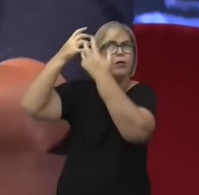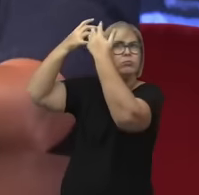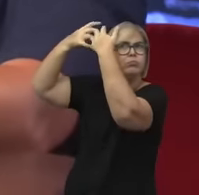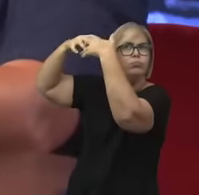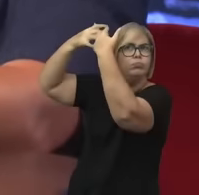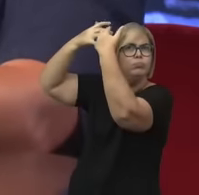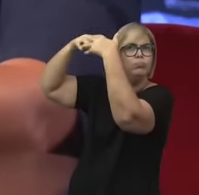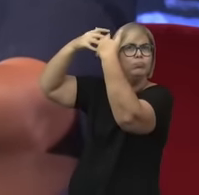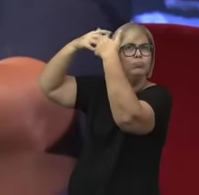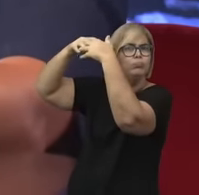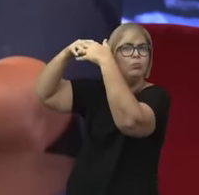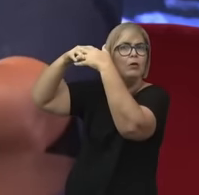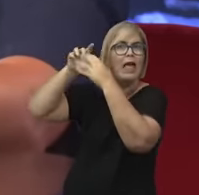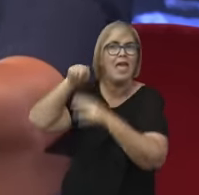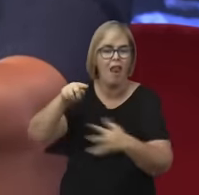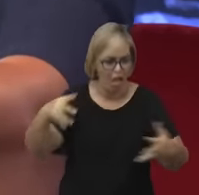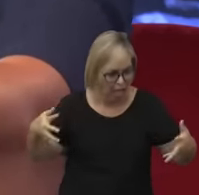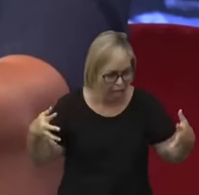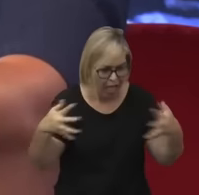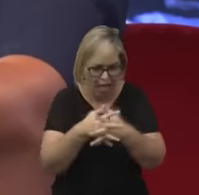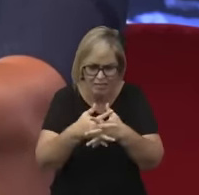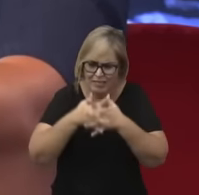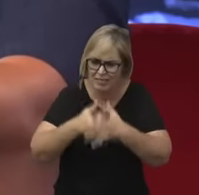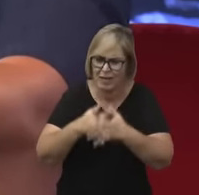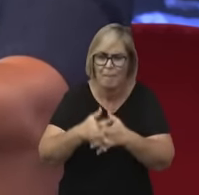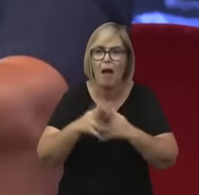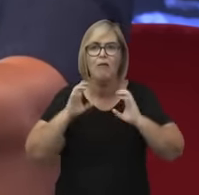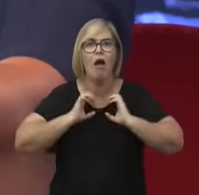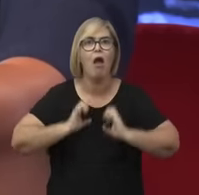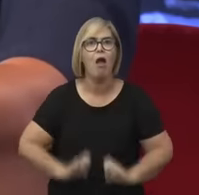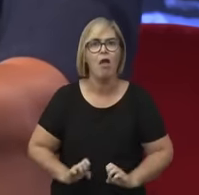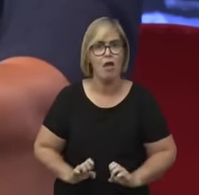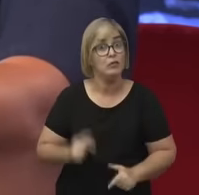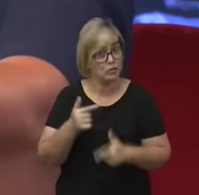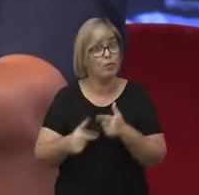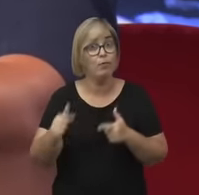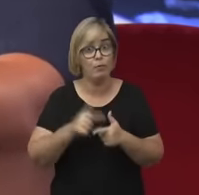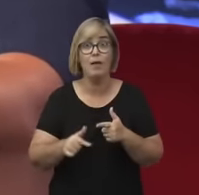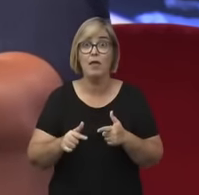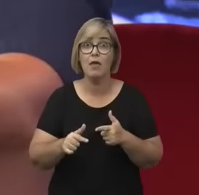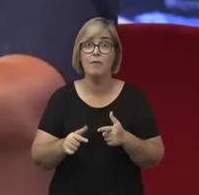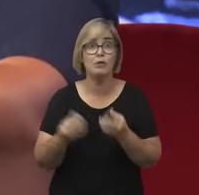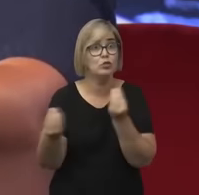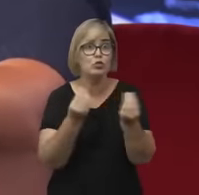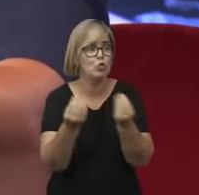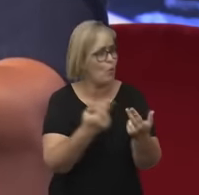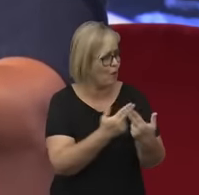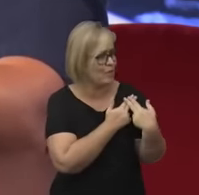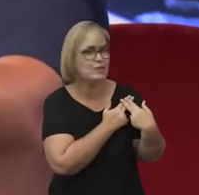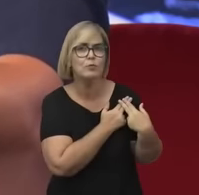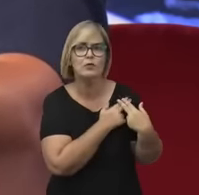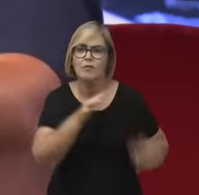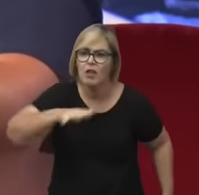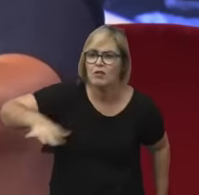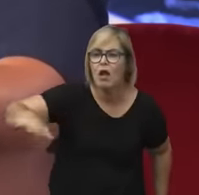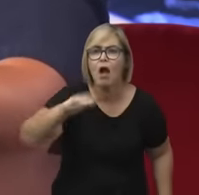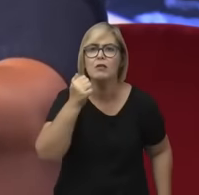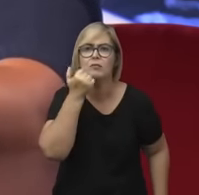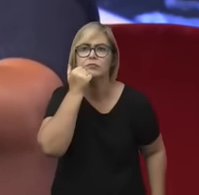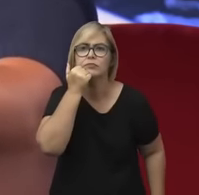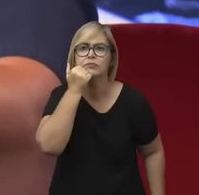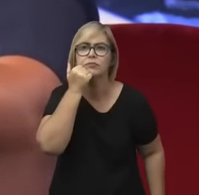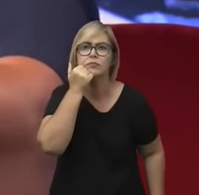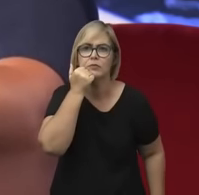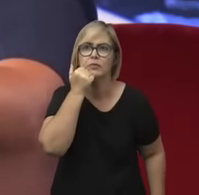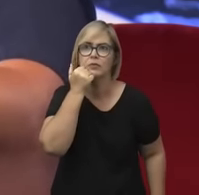ela implica num problema ético, num problema de responsabilidade científica por parte dos